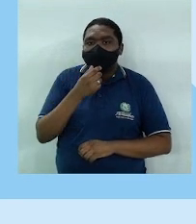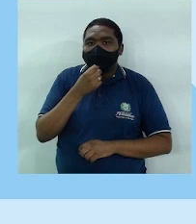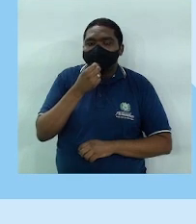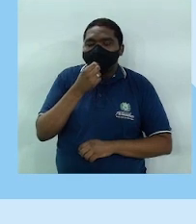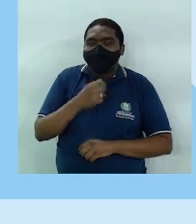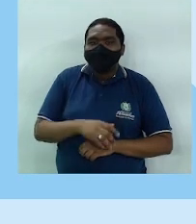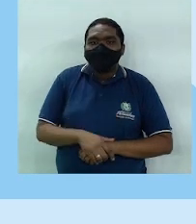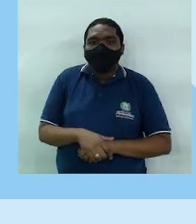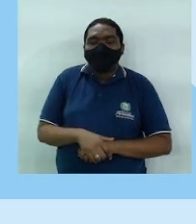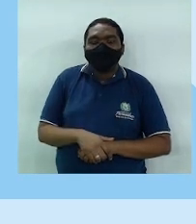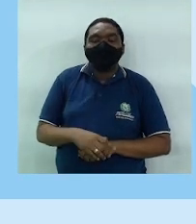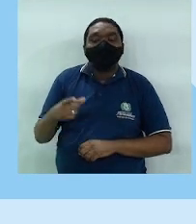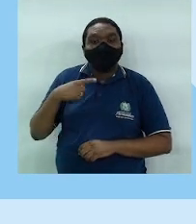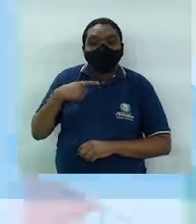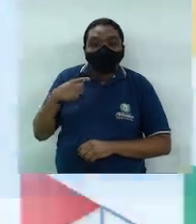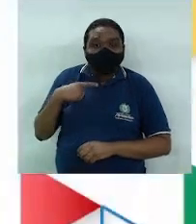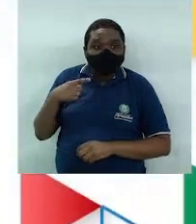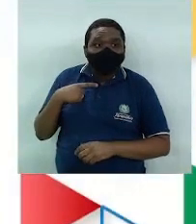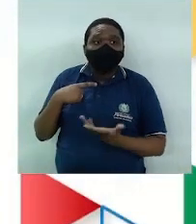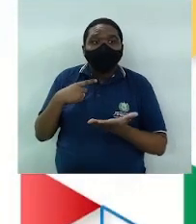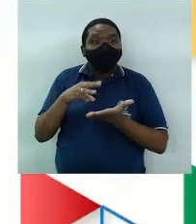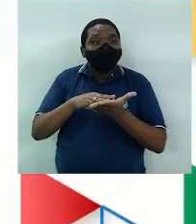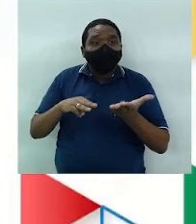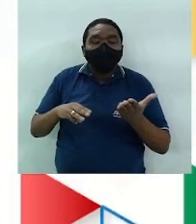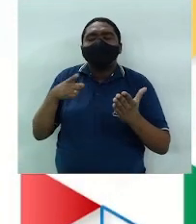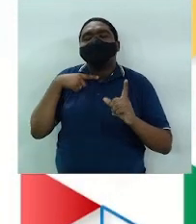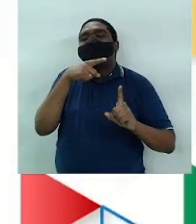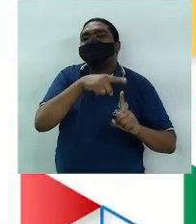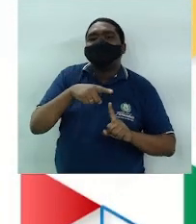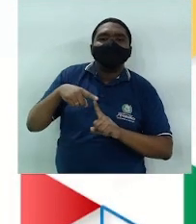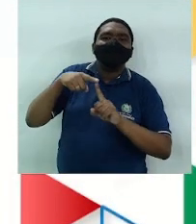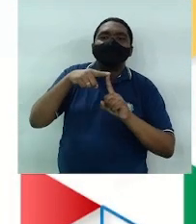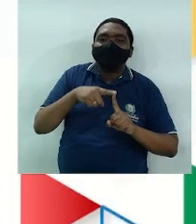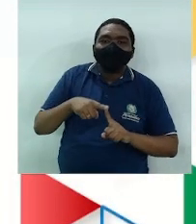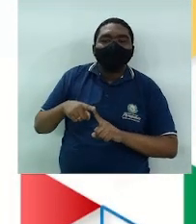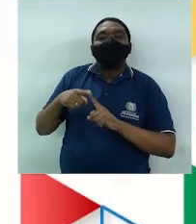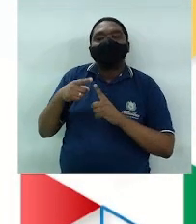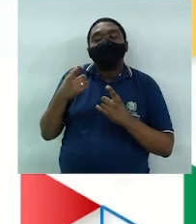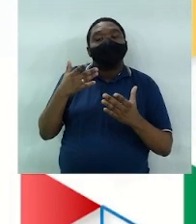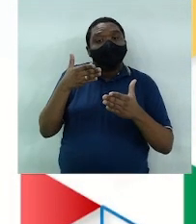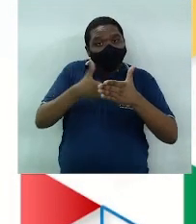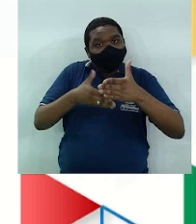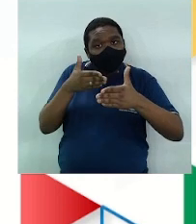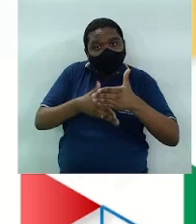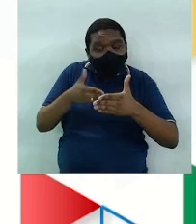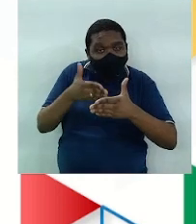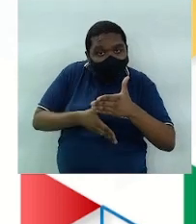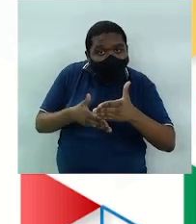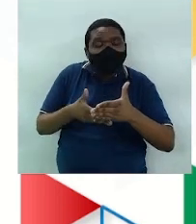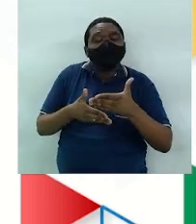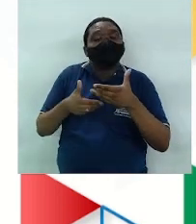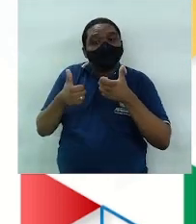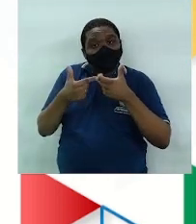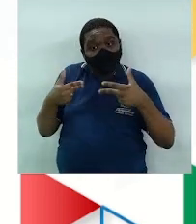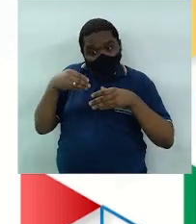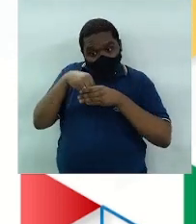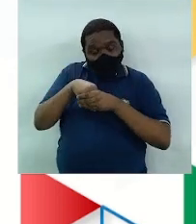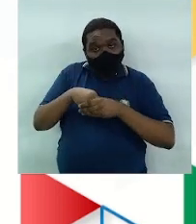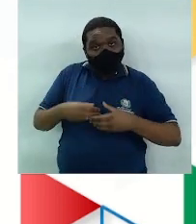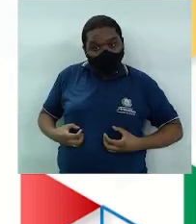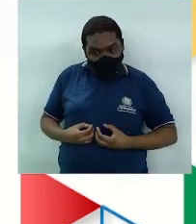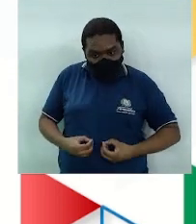Os métodos contraceptivos podem ser classificados em Métodos de barreira, dispositivos intrauterino,